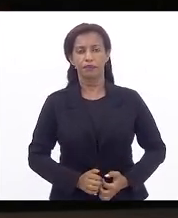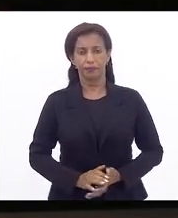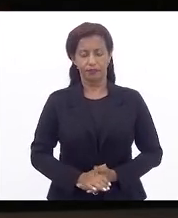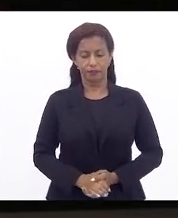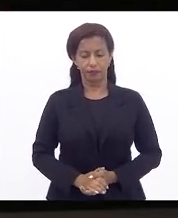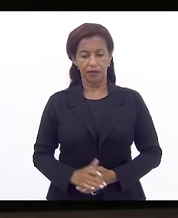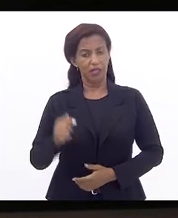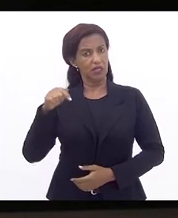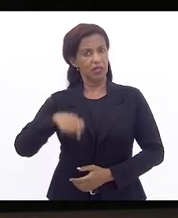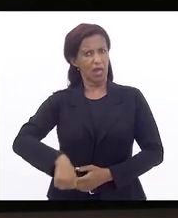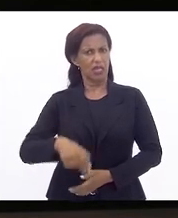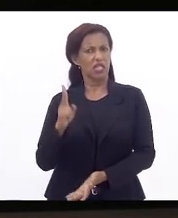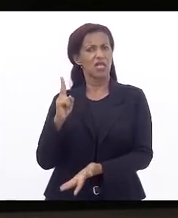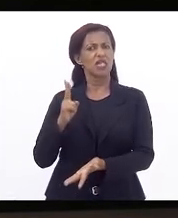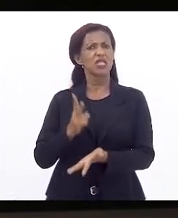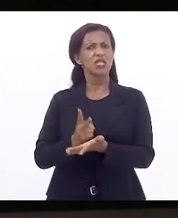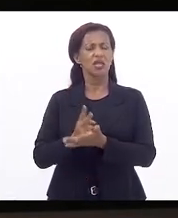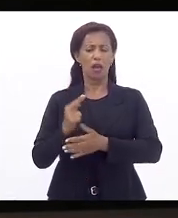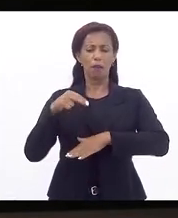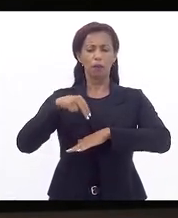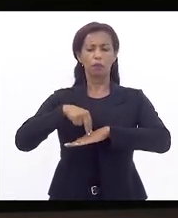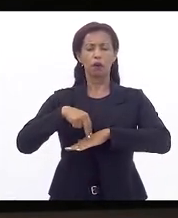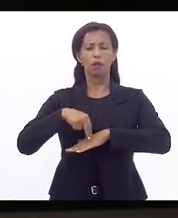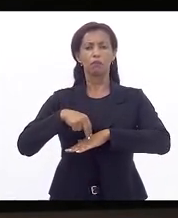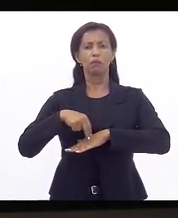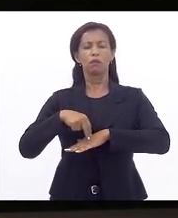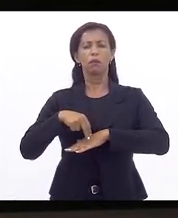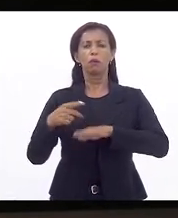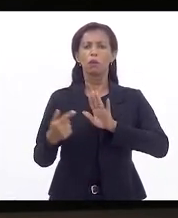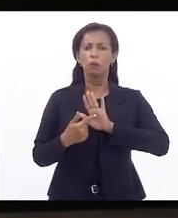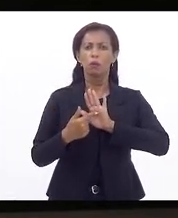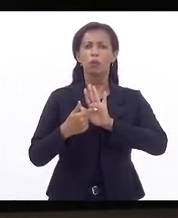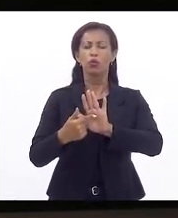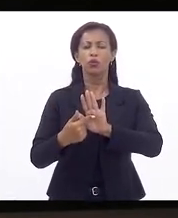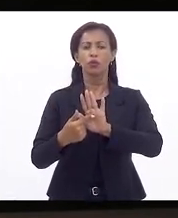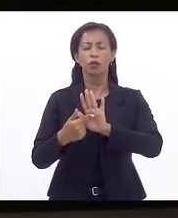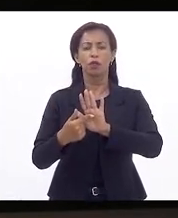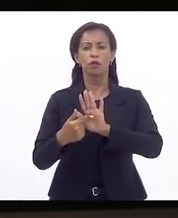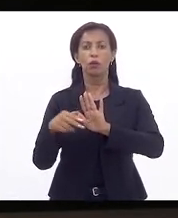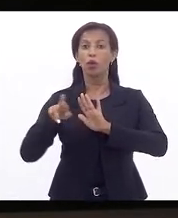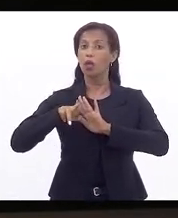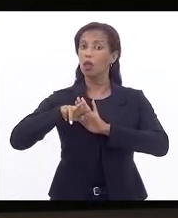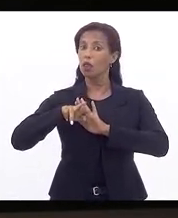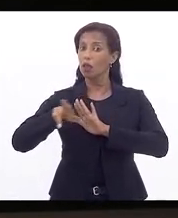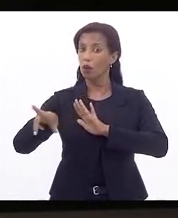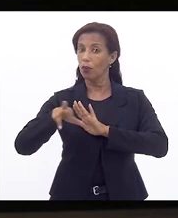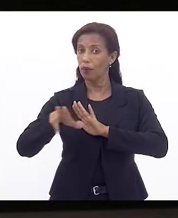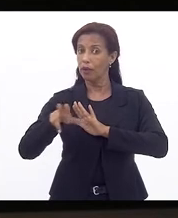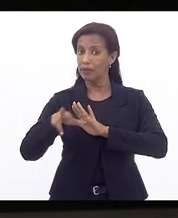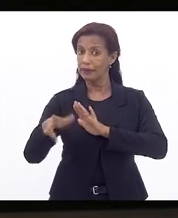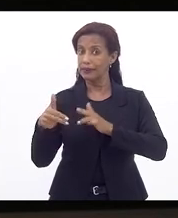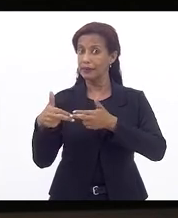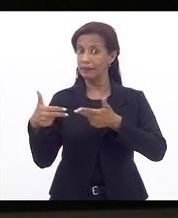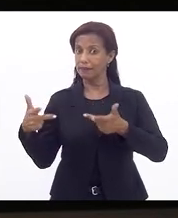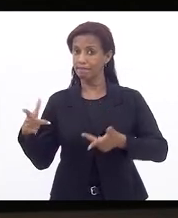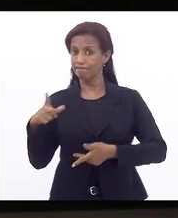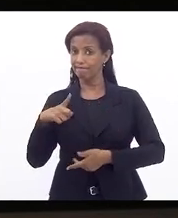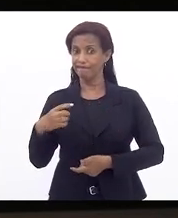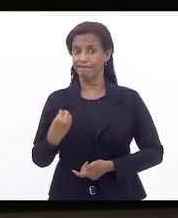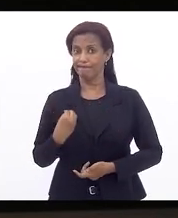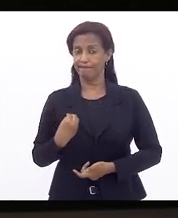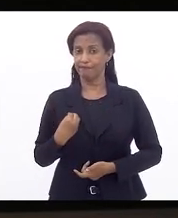sempre há pronunciamento apontando que não é bem assim que a coisa existe,